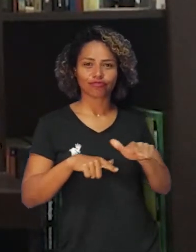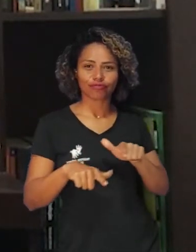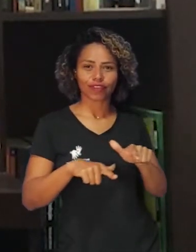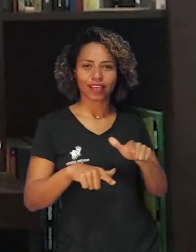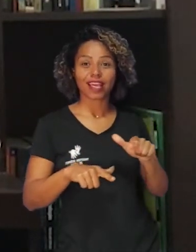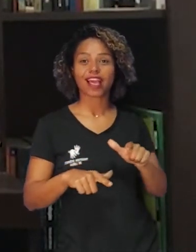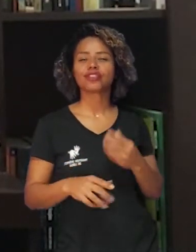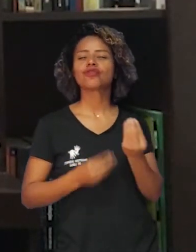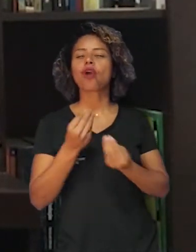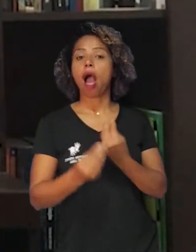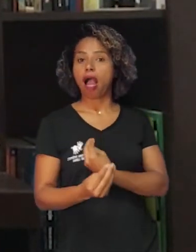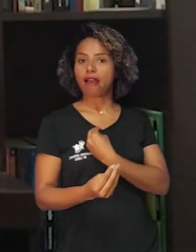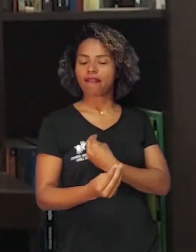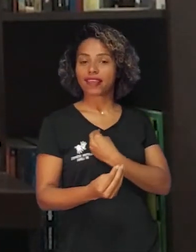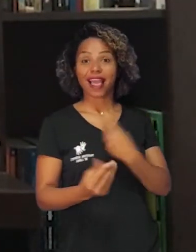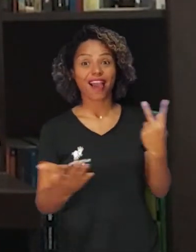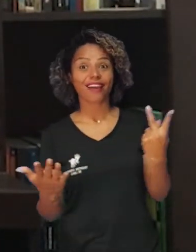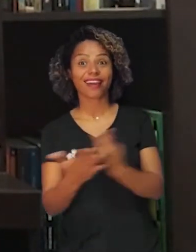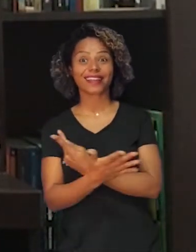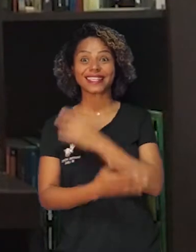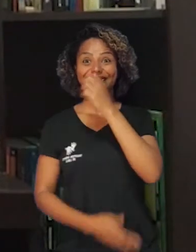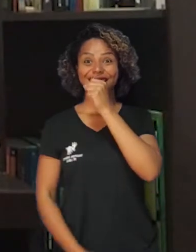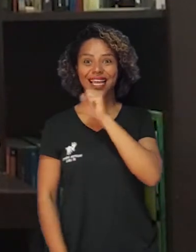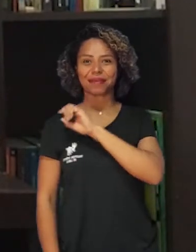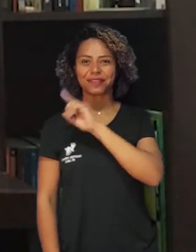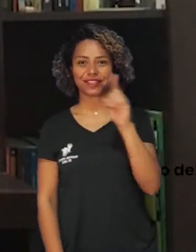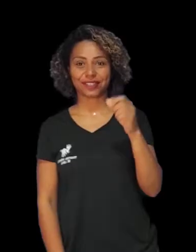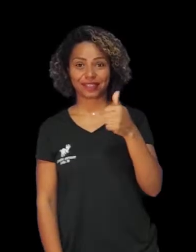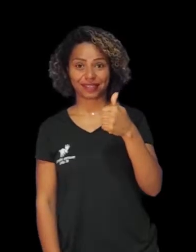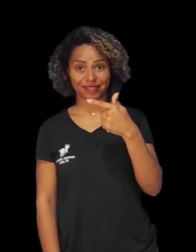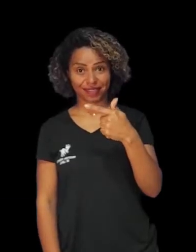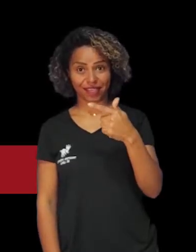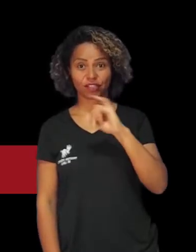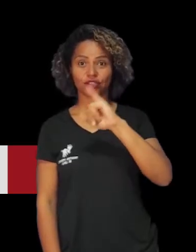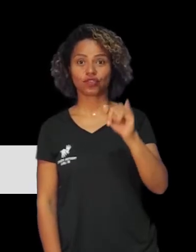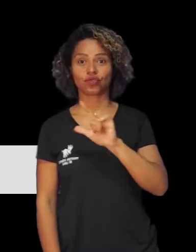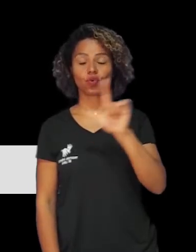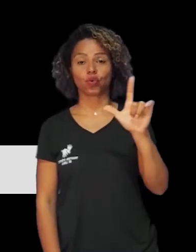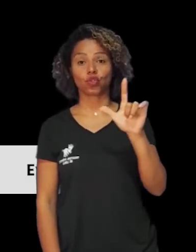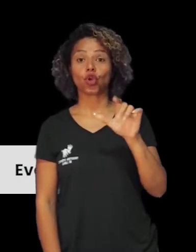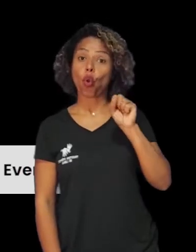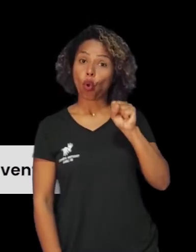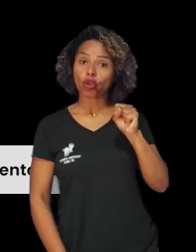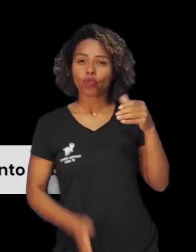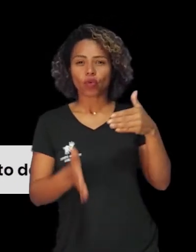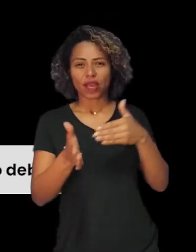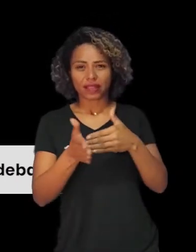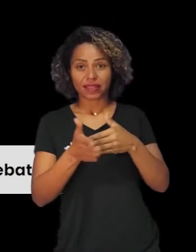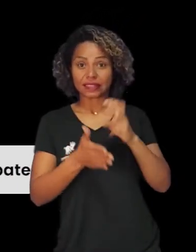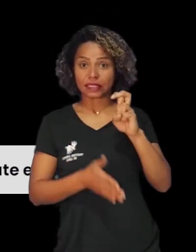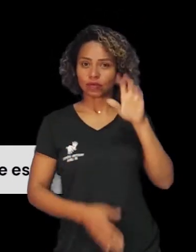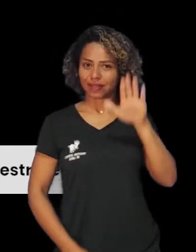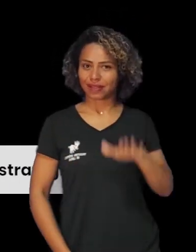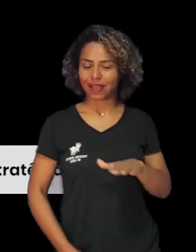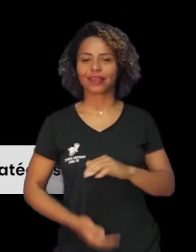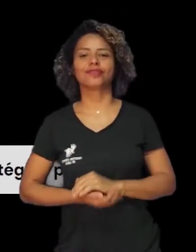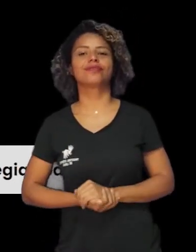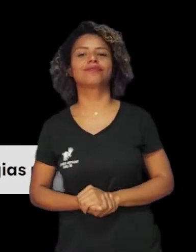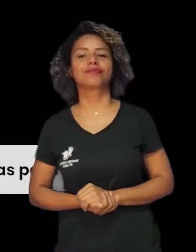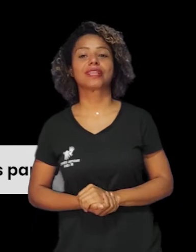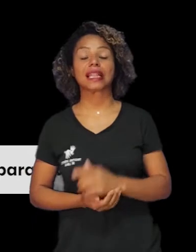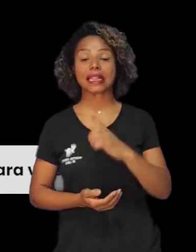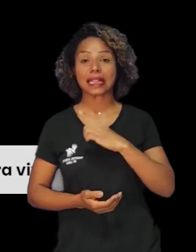neste sábado, 17 de julho, das 8 às 17 horas. O evento vai reunir profissionais da medicina, nutrição,